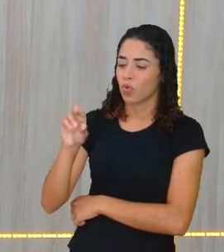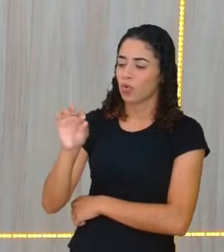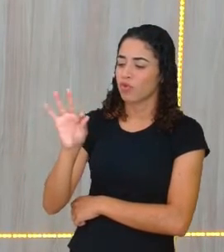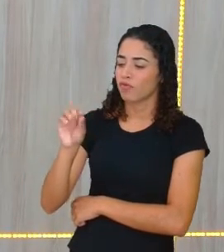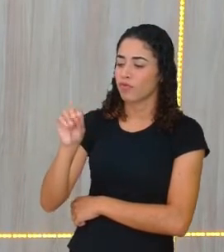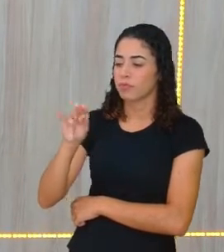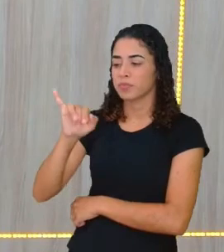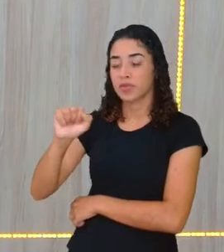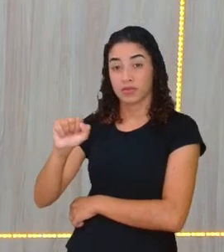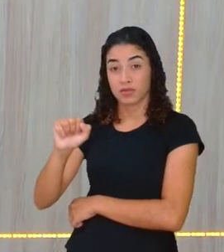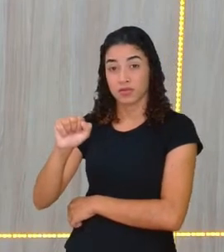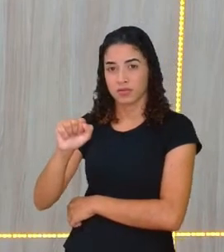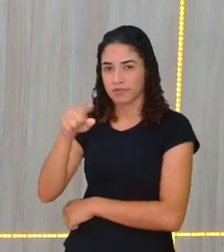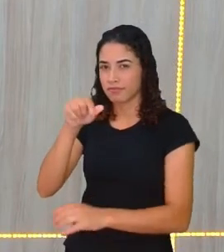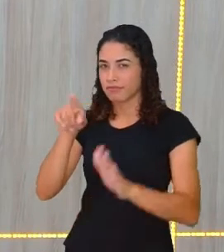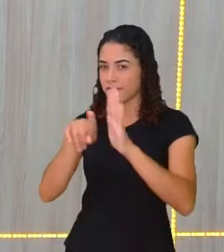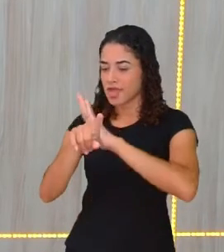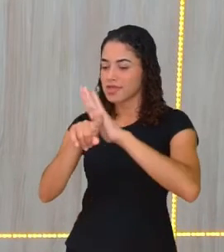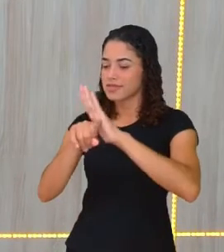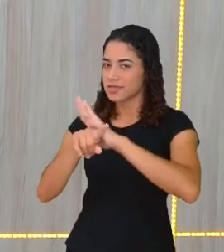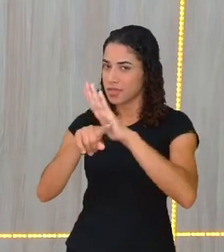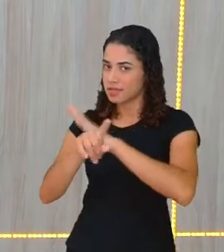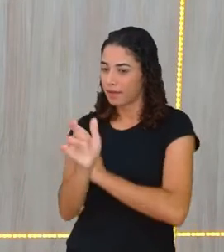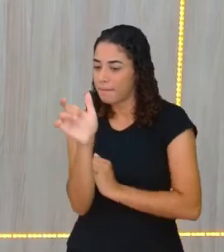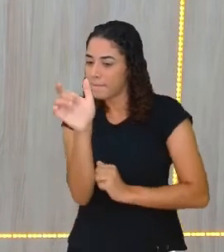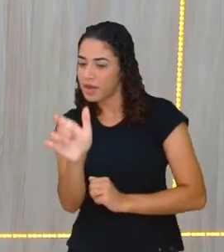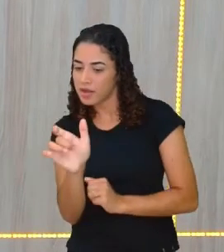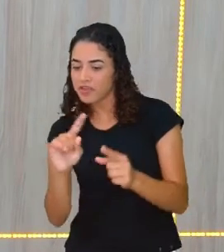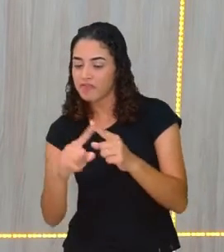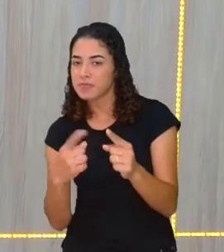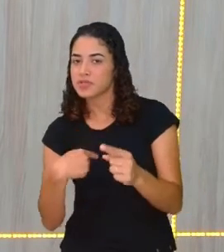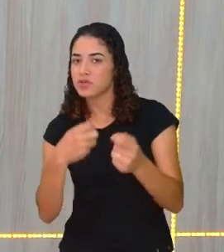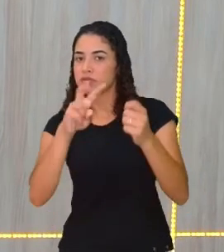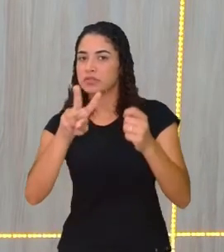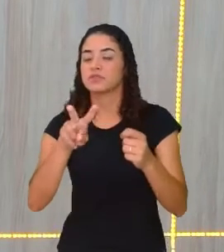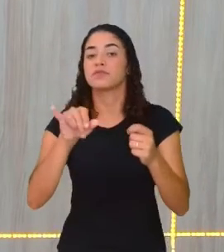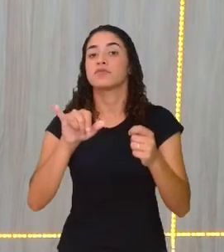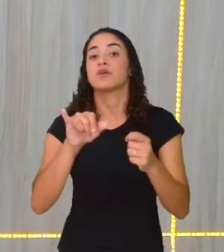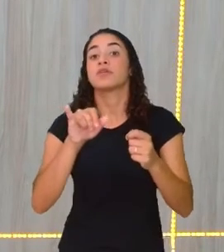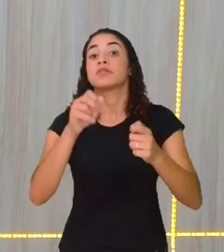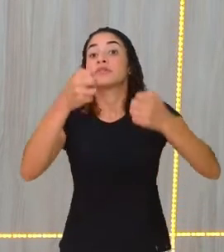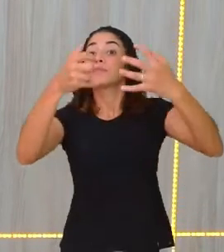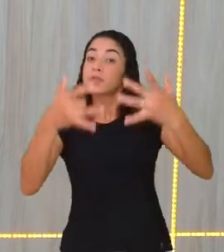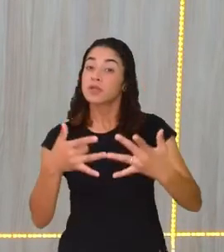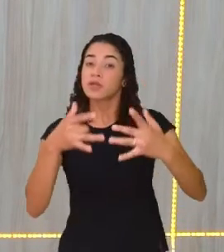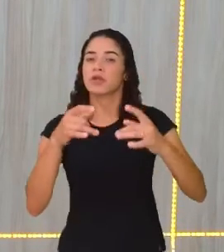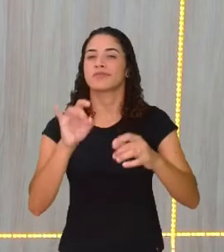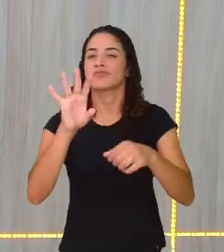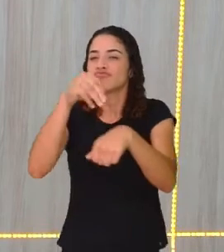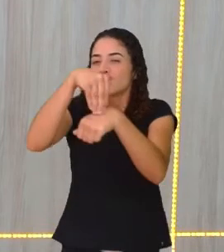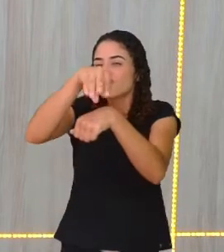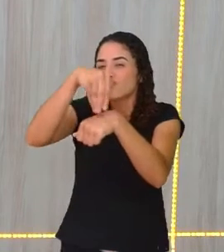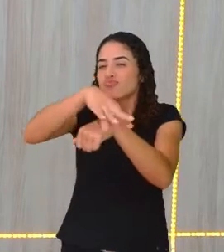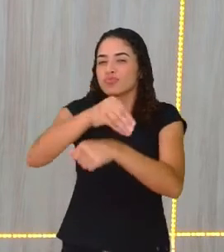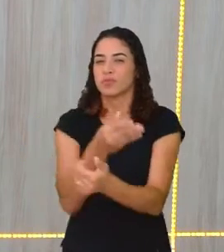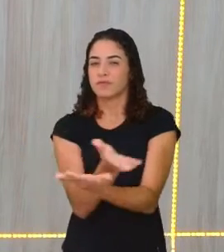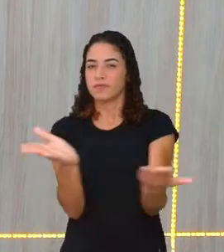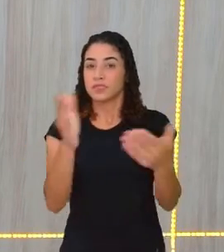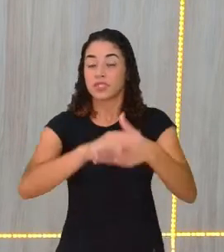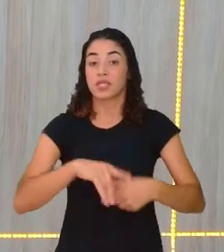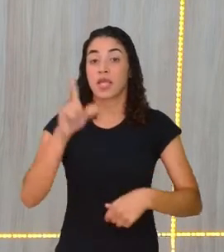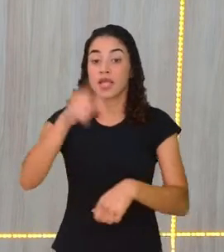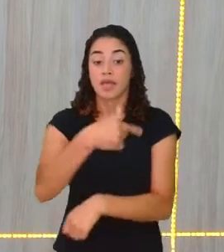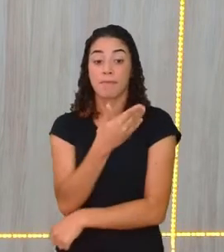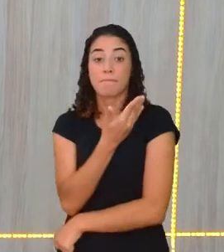Deixo aí, não é? Pesquisem sobre isso. Mas eu posso falar. Só vou dar algumas pistas, não é? É o